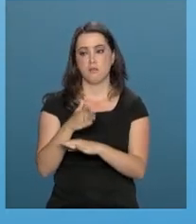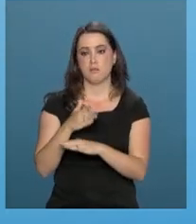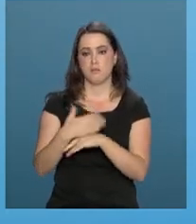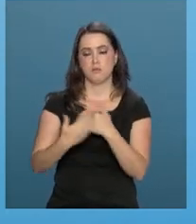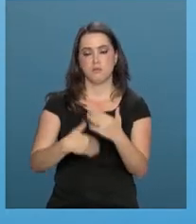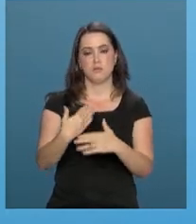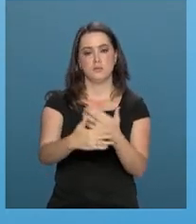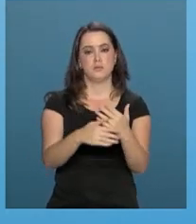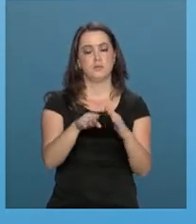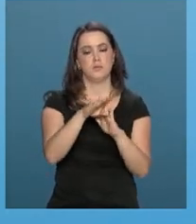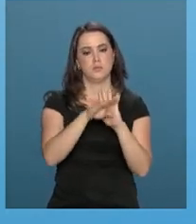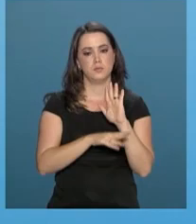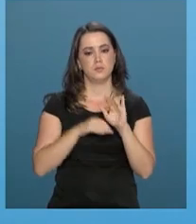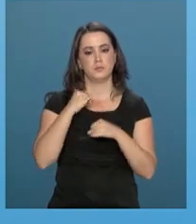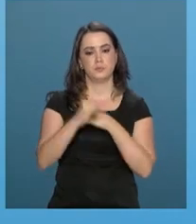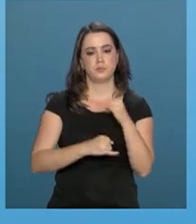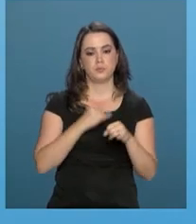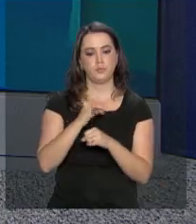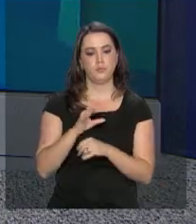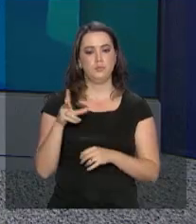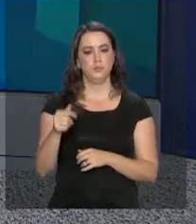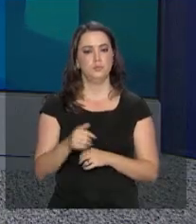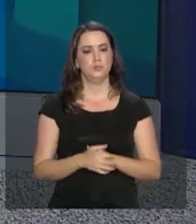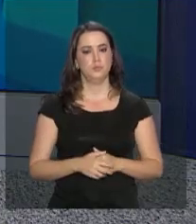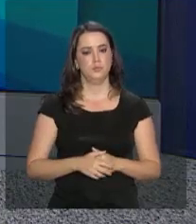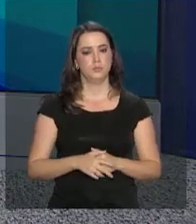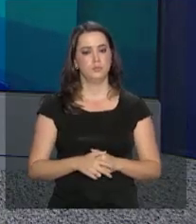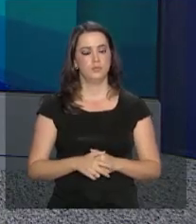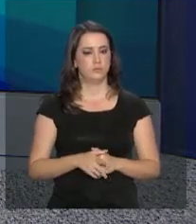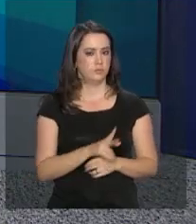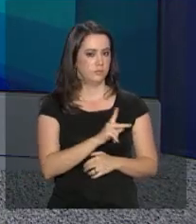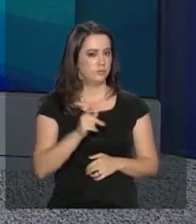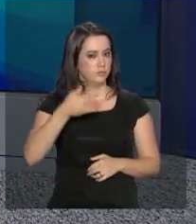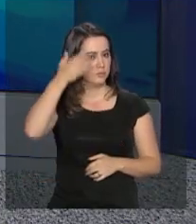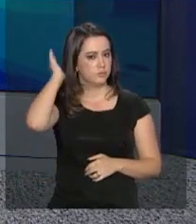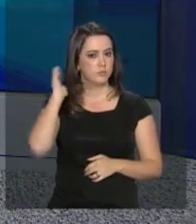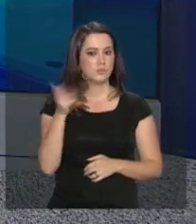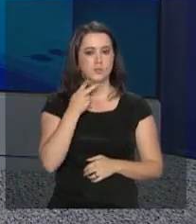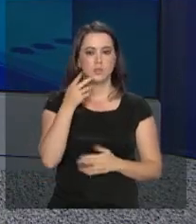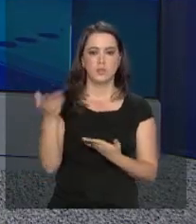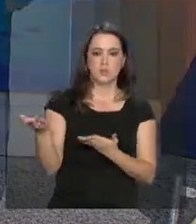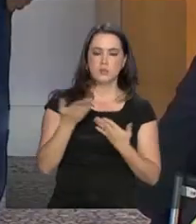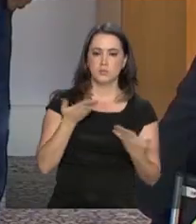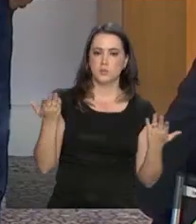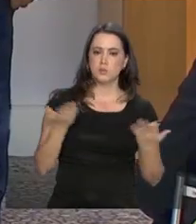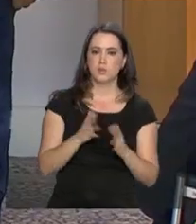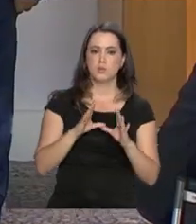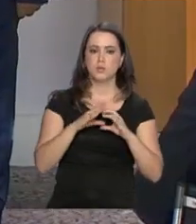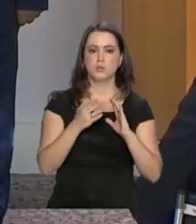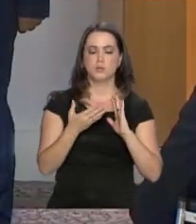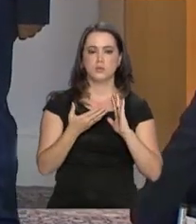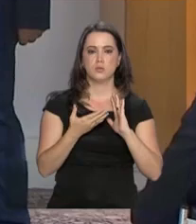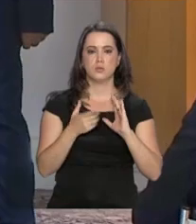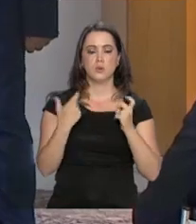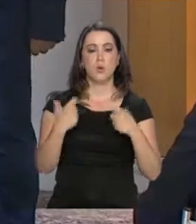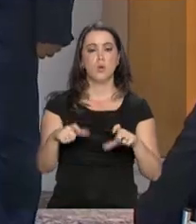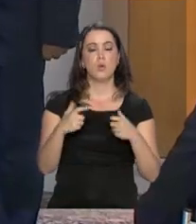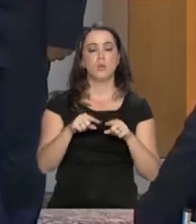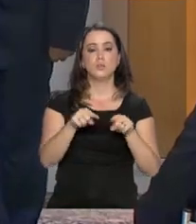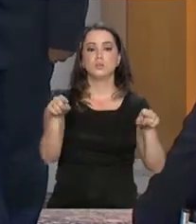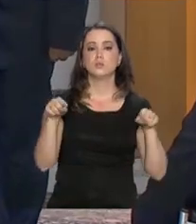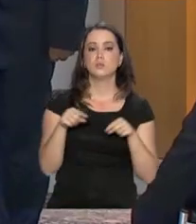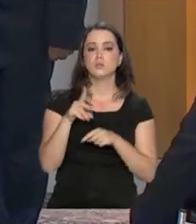progresso por meio do programa Internet para Todos. O presidente Michel Temer recebeu hoje na Câmara de Dirigentes